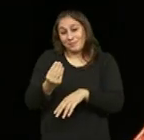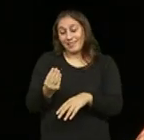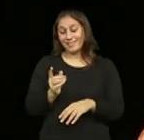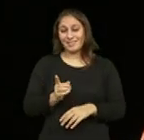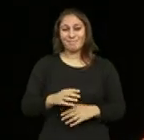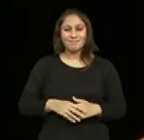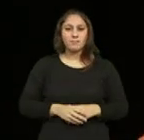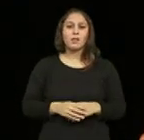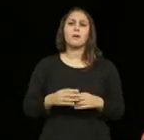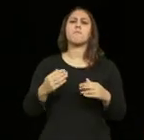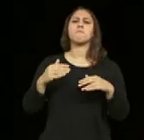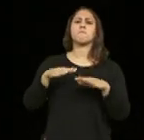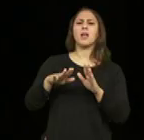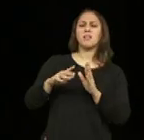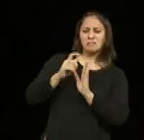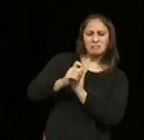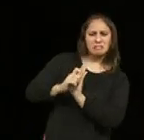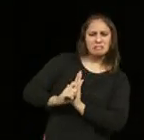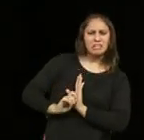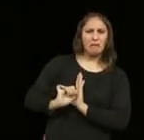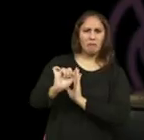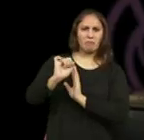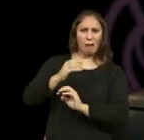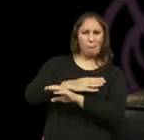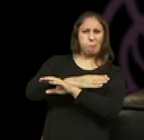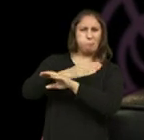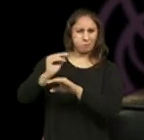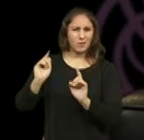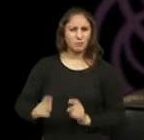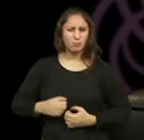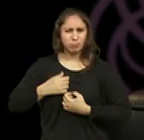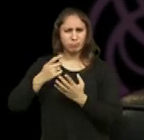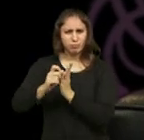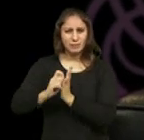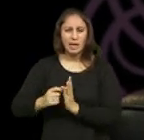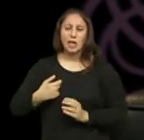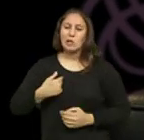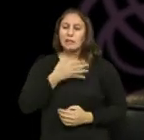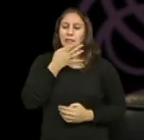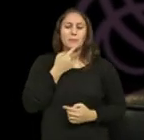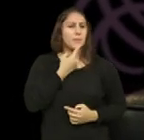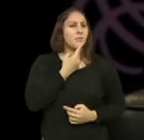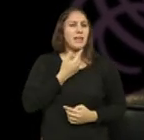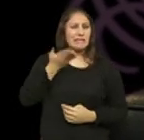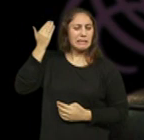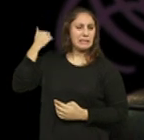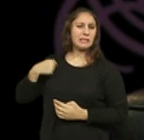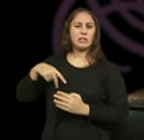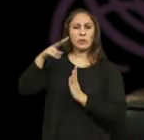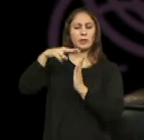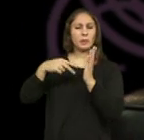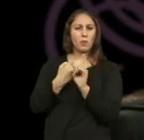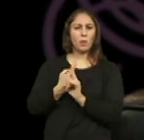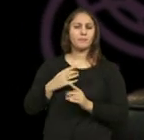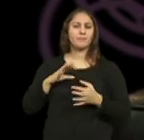Mas a tua escrita é uma escrita tardia? Não, não sei classificar isso. No outro dia estava a ler uma coisa sobre